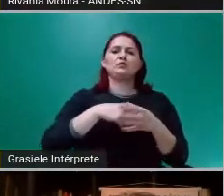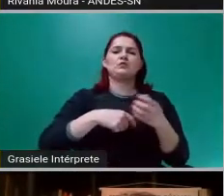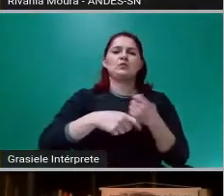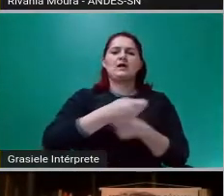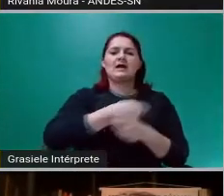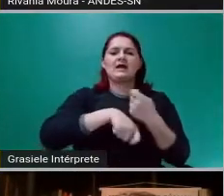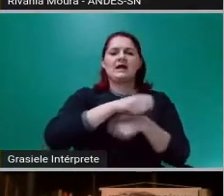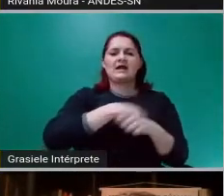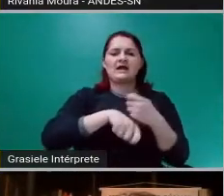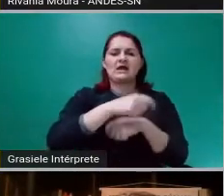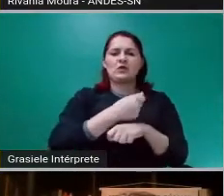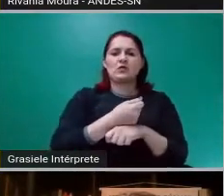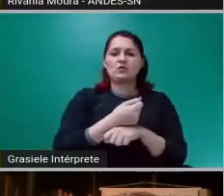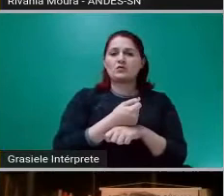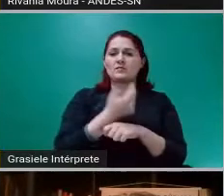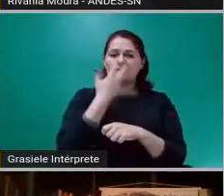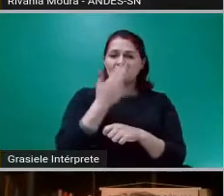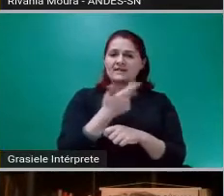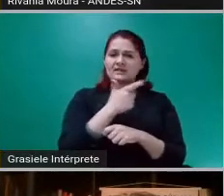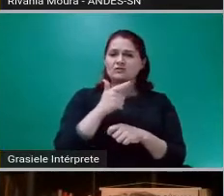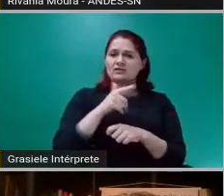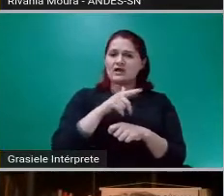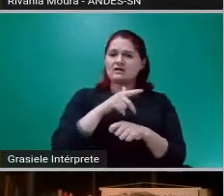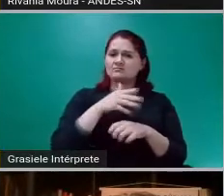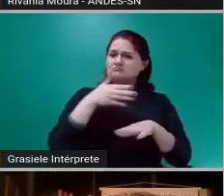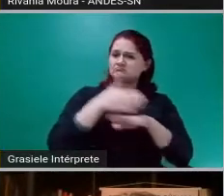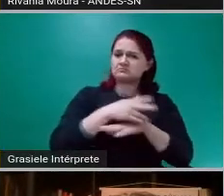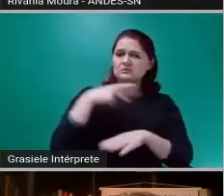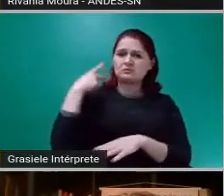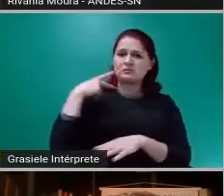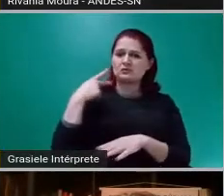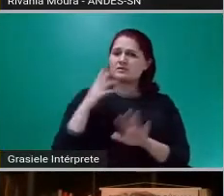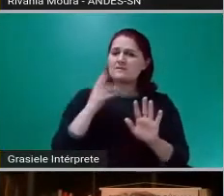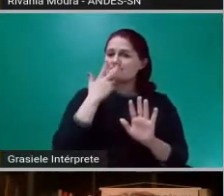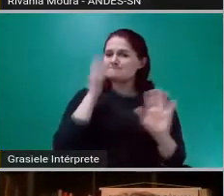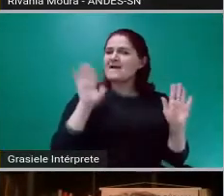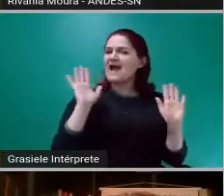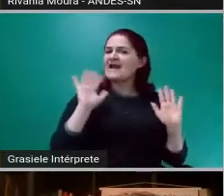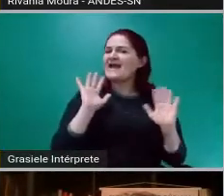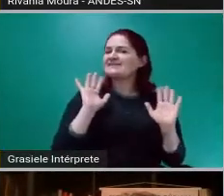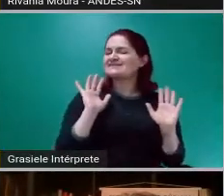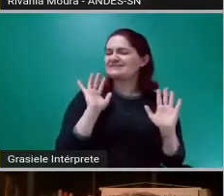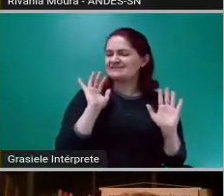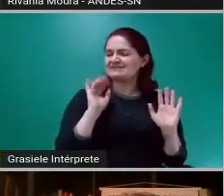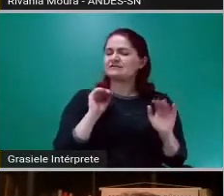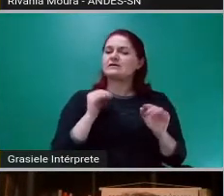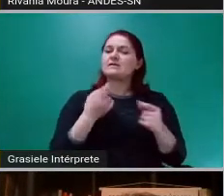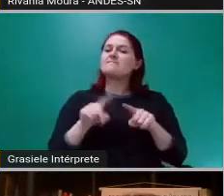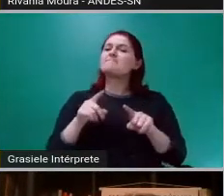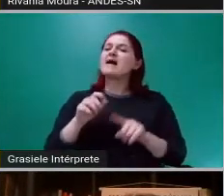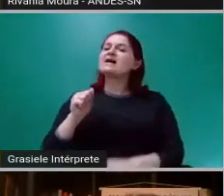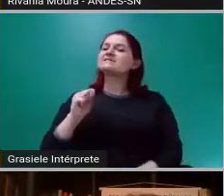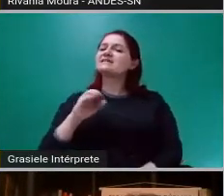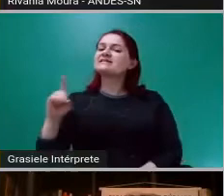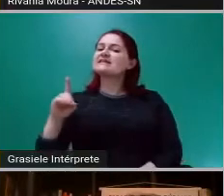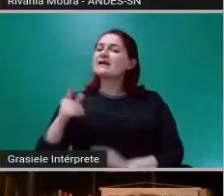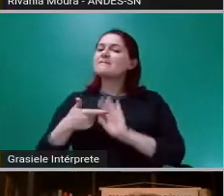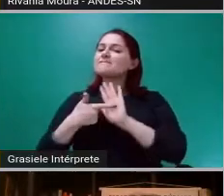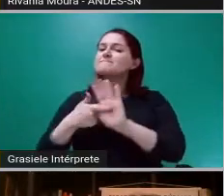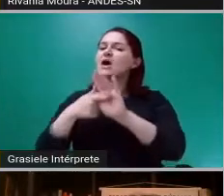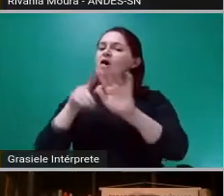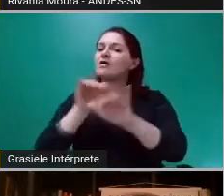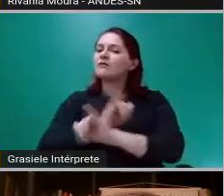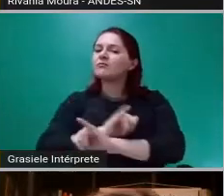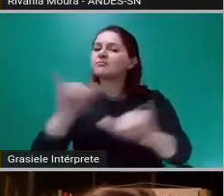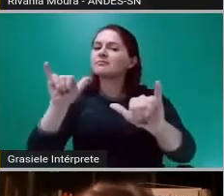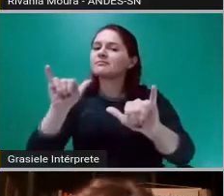envolvimento político. E a auditoria cidadã politiza a moeda. E ela faz muito bem em fazer isso. Porque a